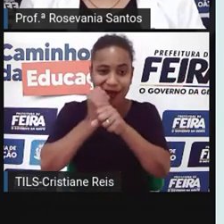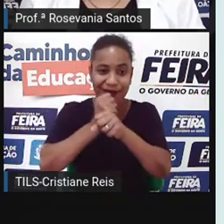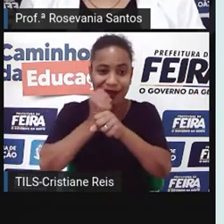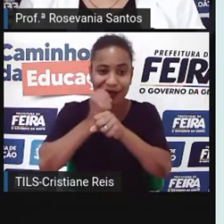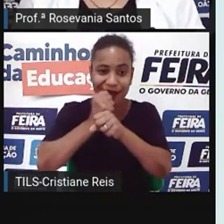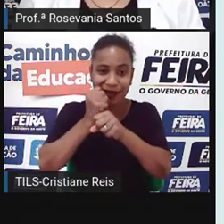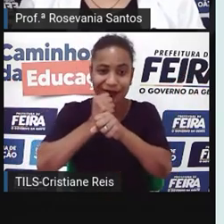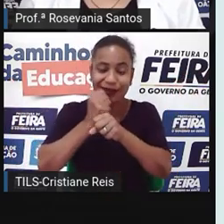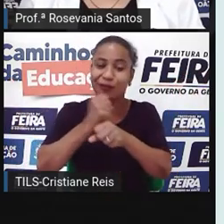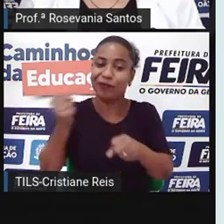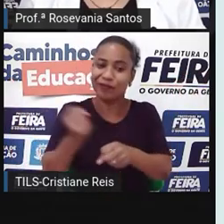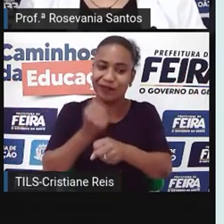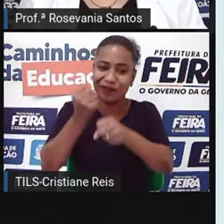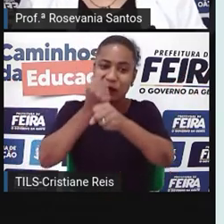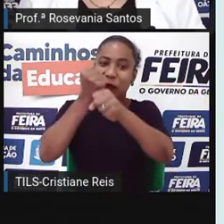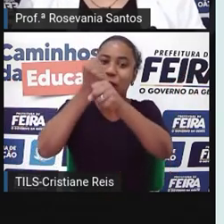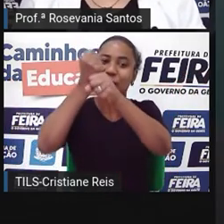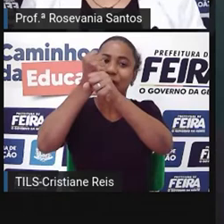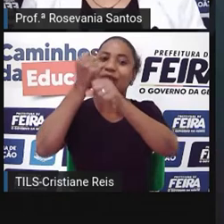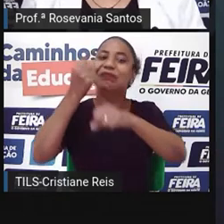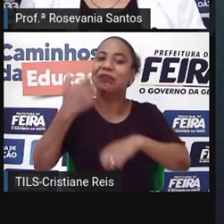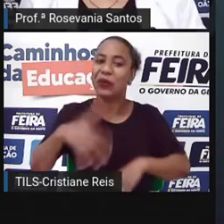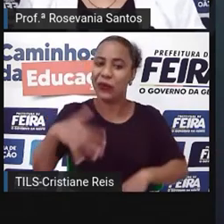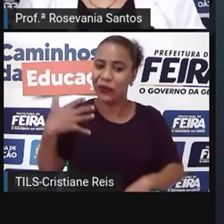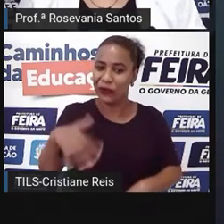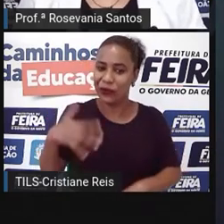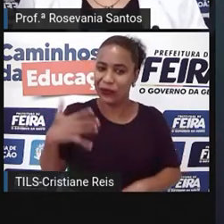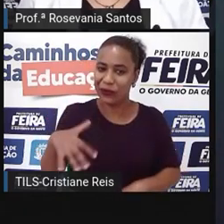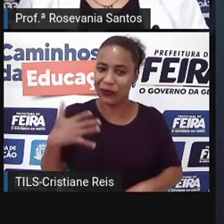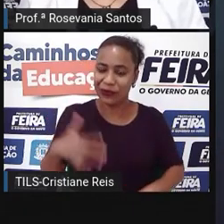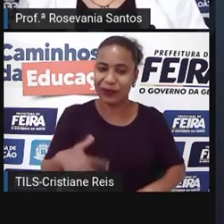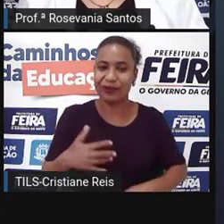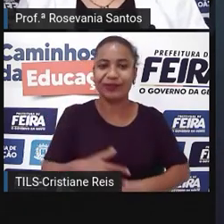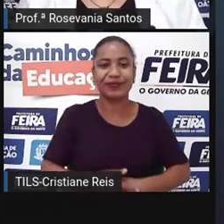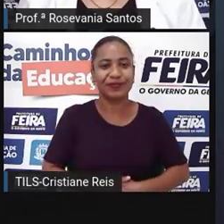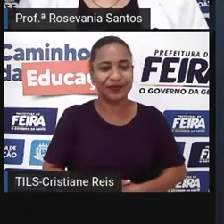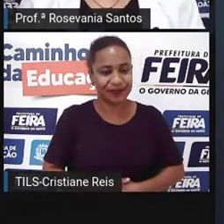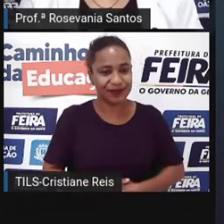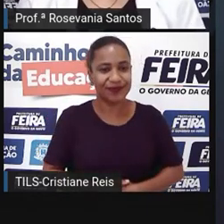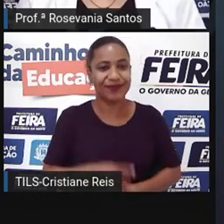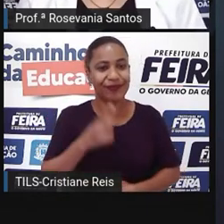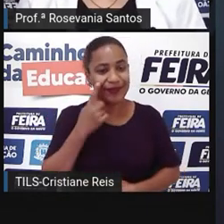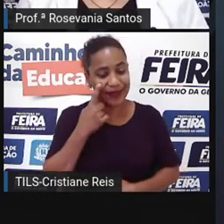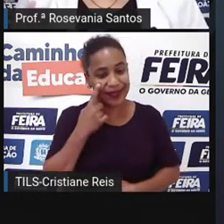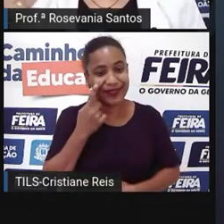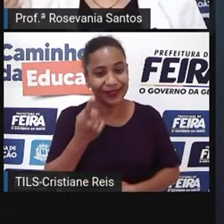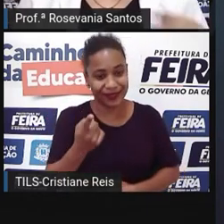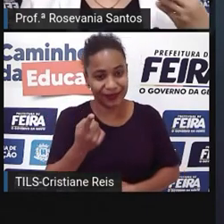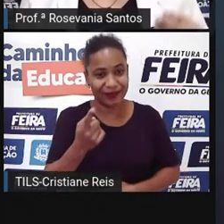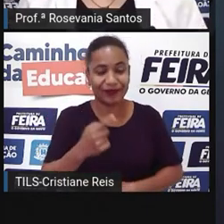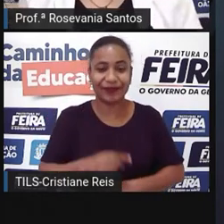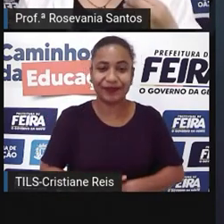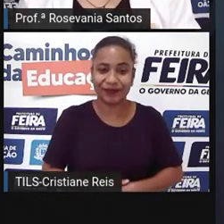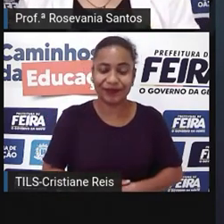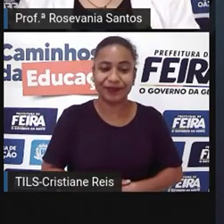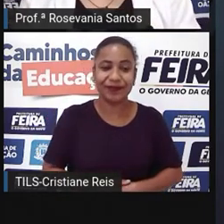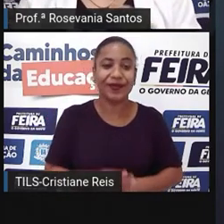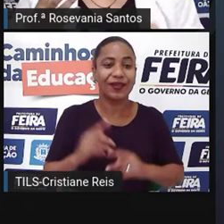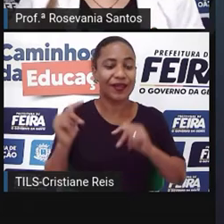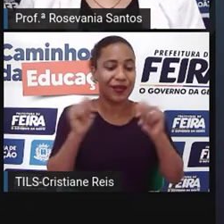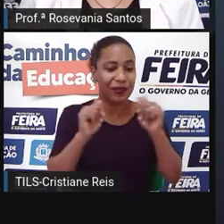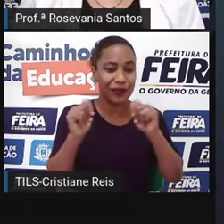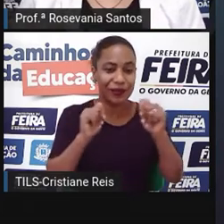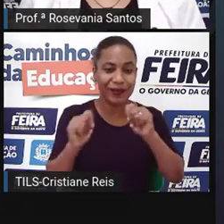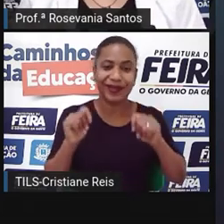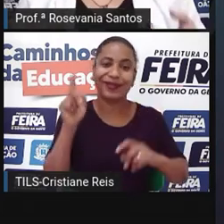Então, haja muralha, né? E muitos trabalhadores também, né? Bom, como eu falei para vocês, a gente ia falar do cenário econômico